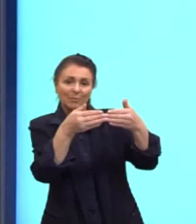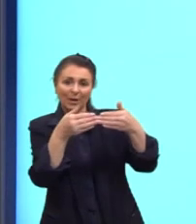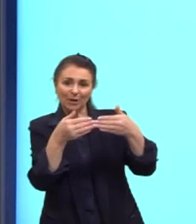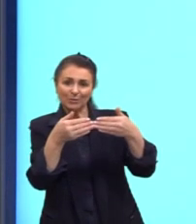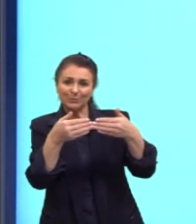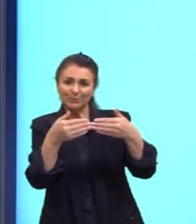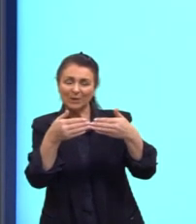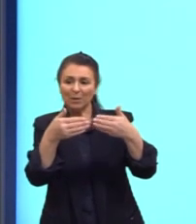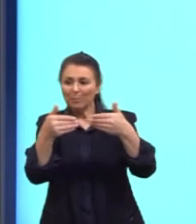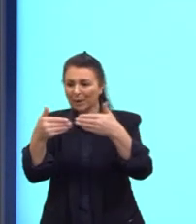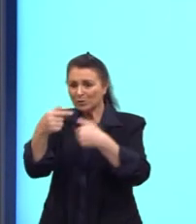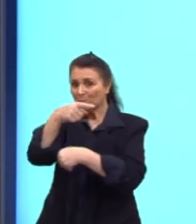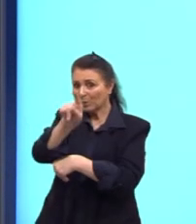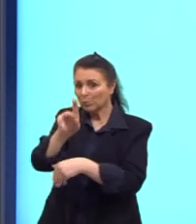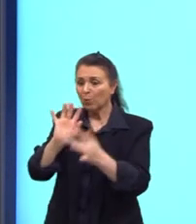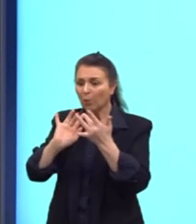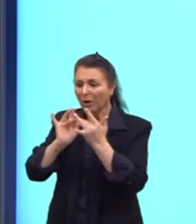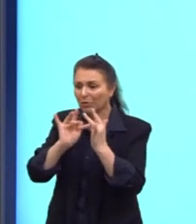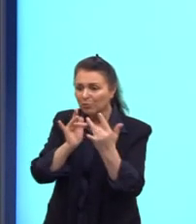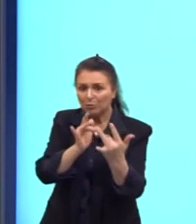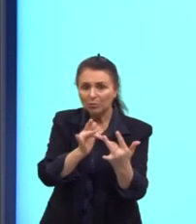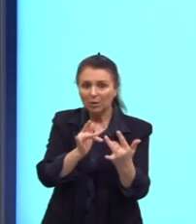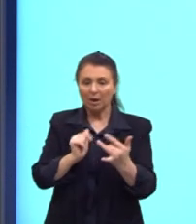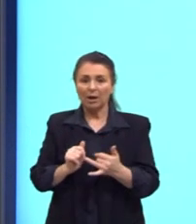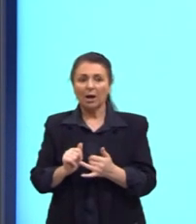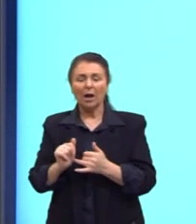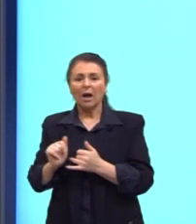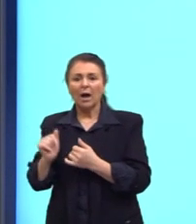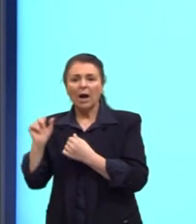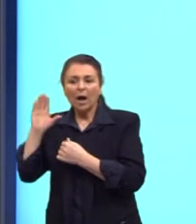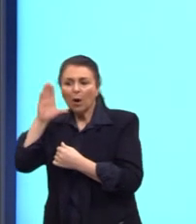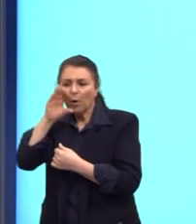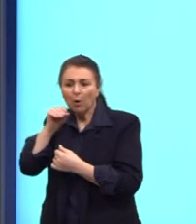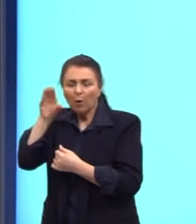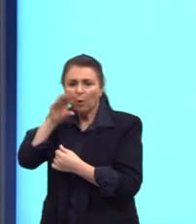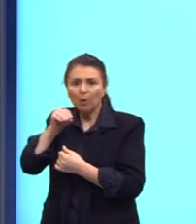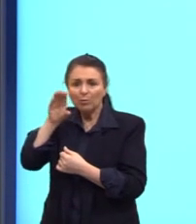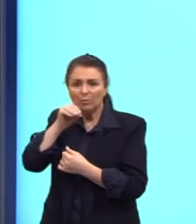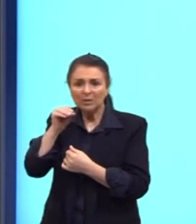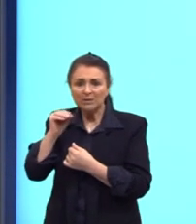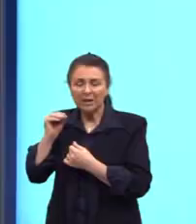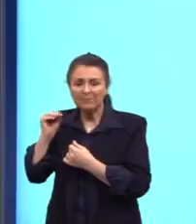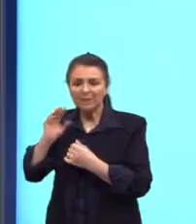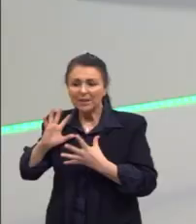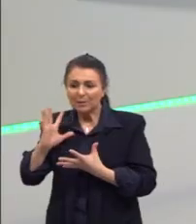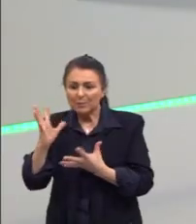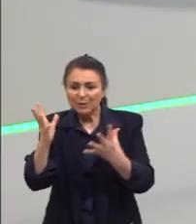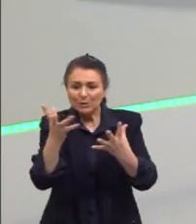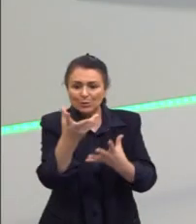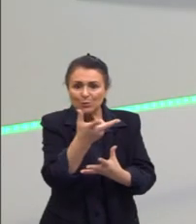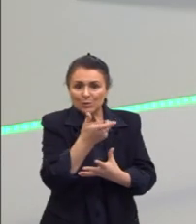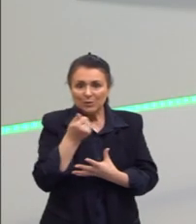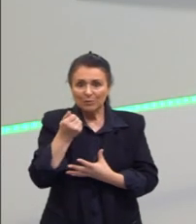de maneira a ser convincente e persuasivo com o teu leitor.